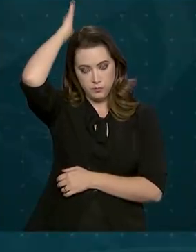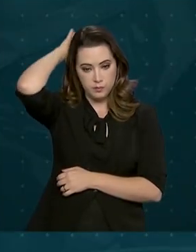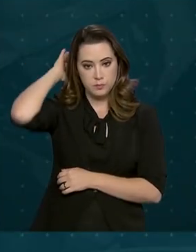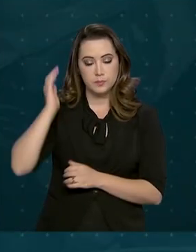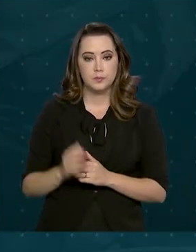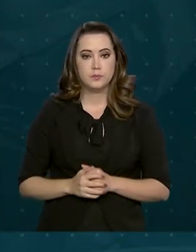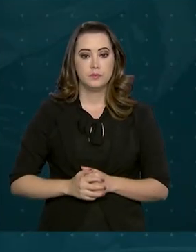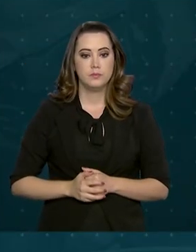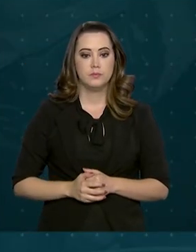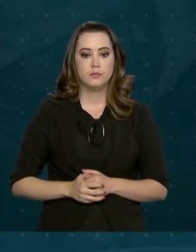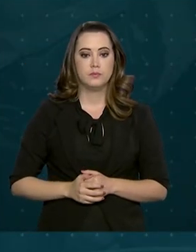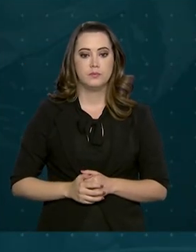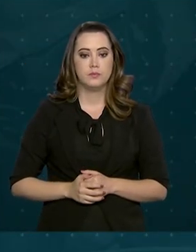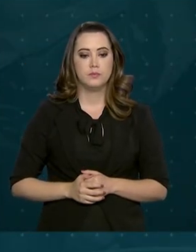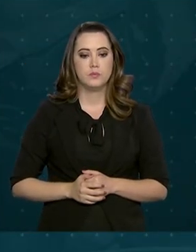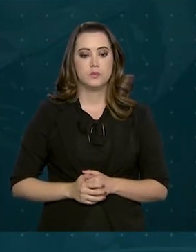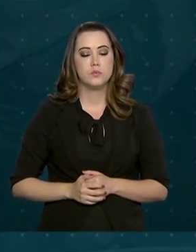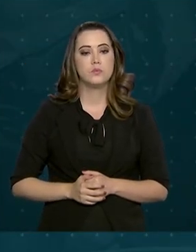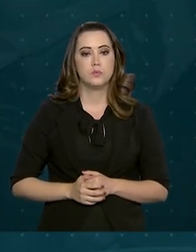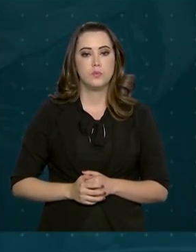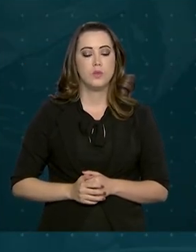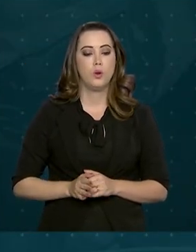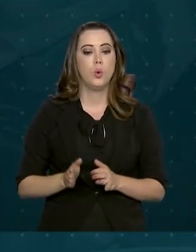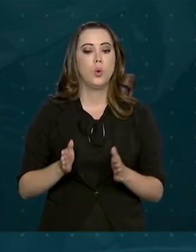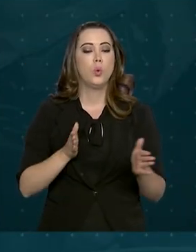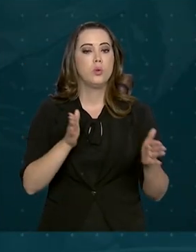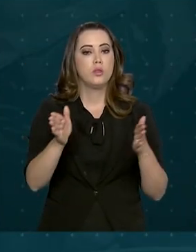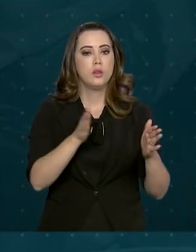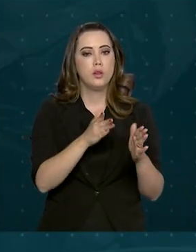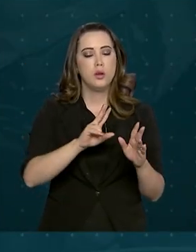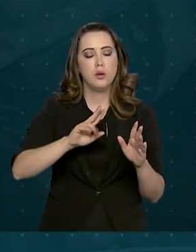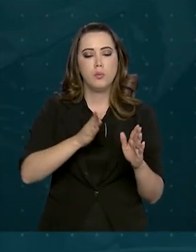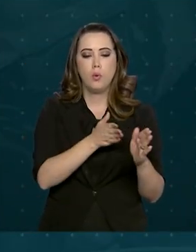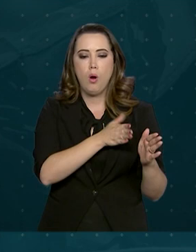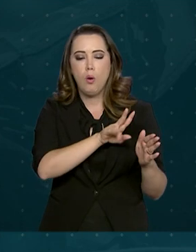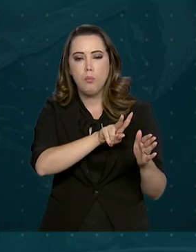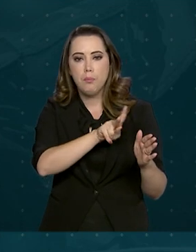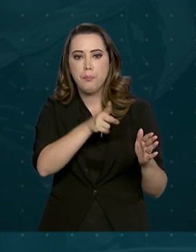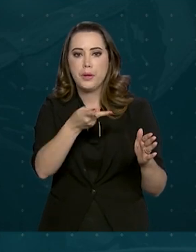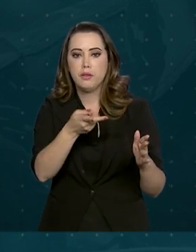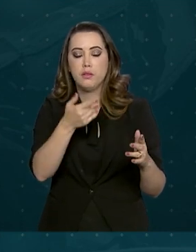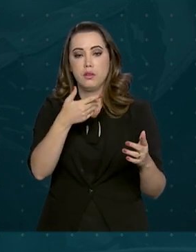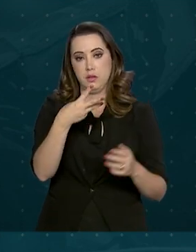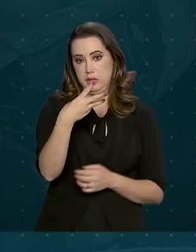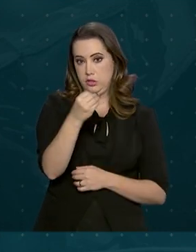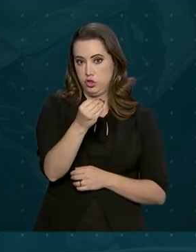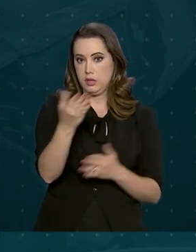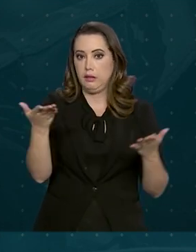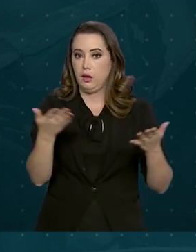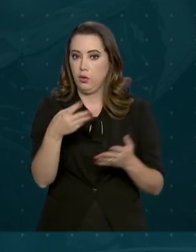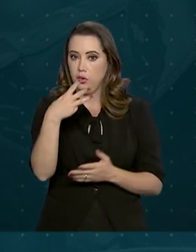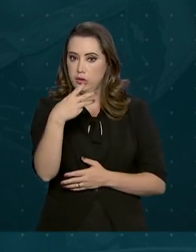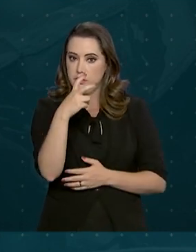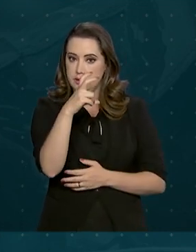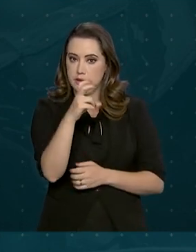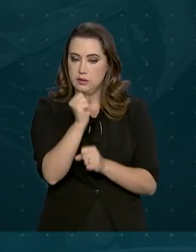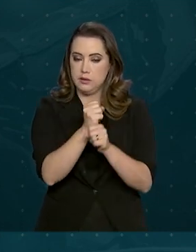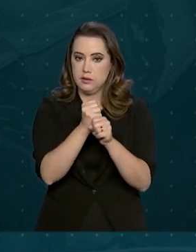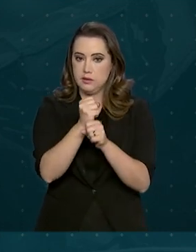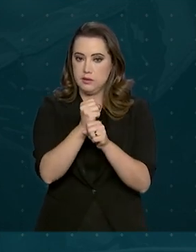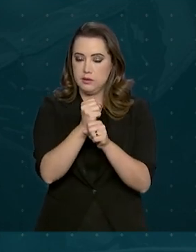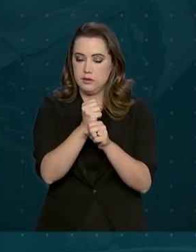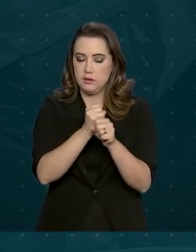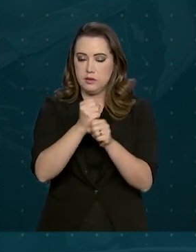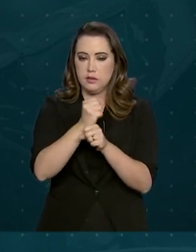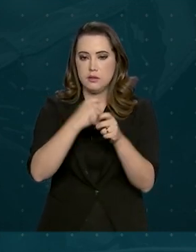O texto aumenta o tempo de serviço mínimo para a aposentadoria de 30 para 35 anos. O